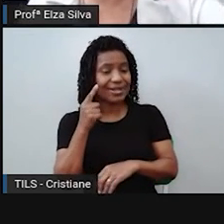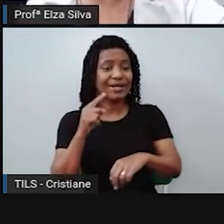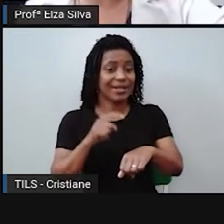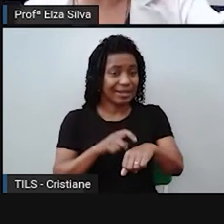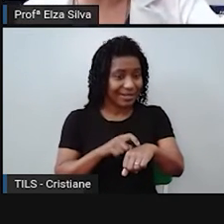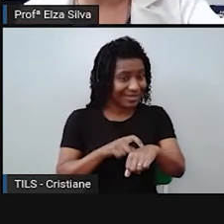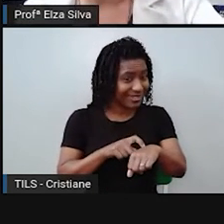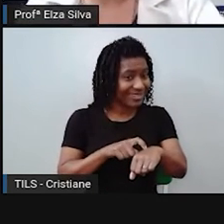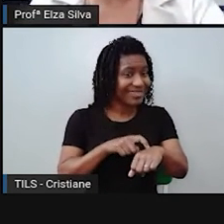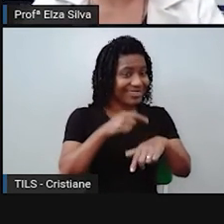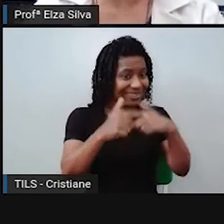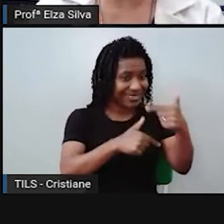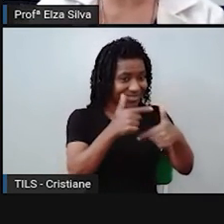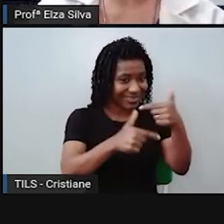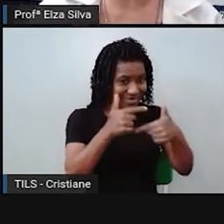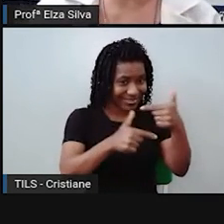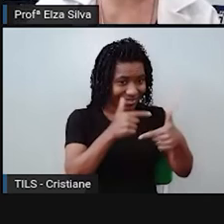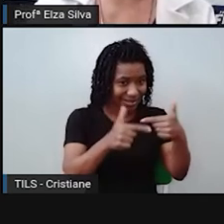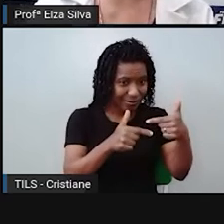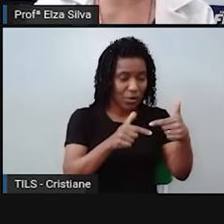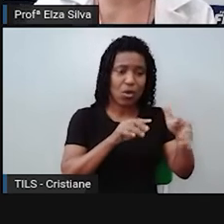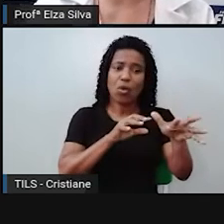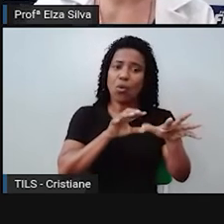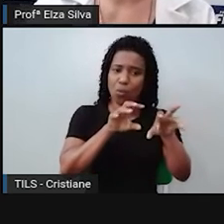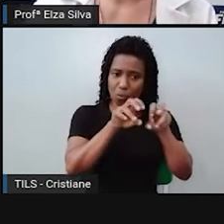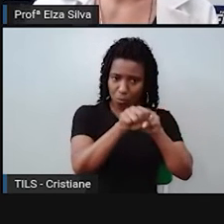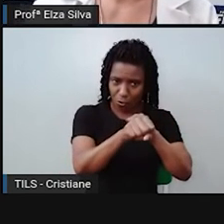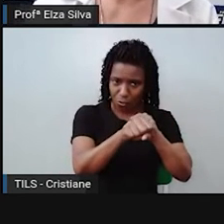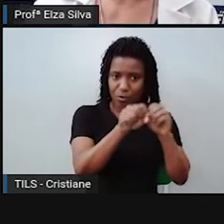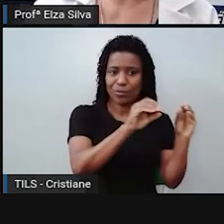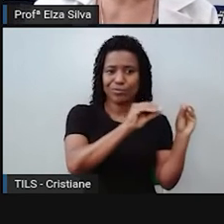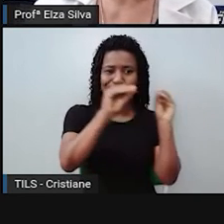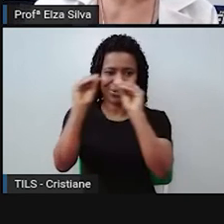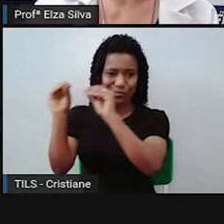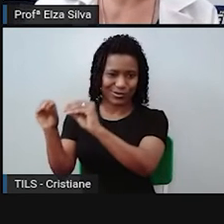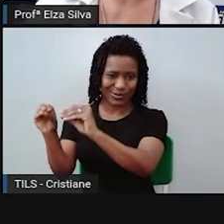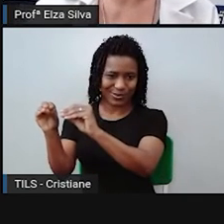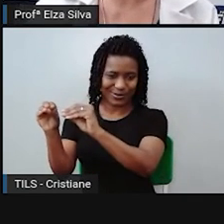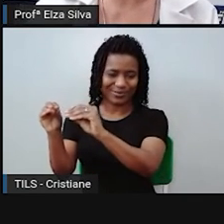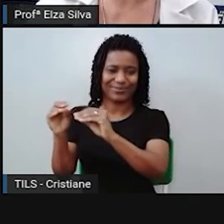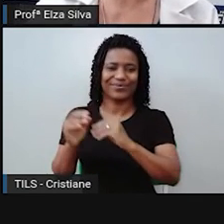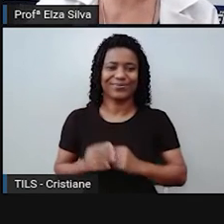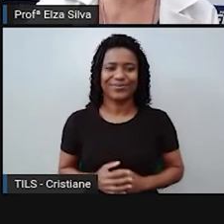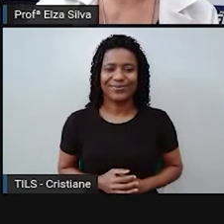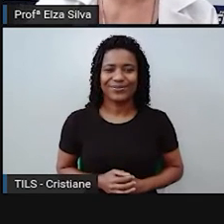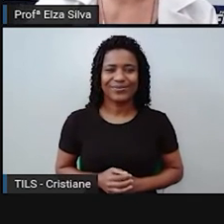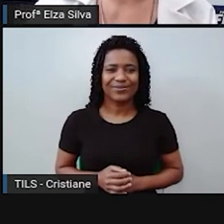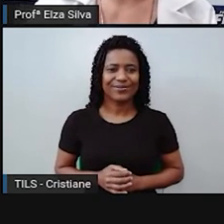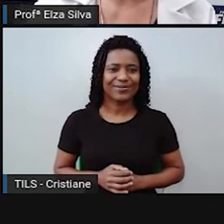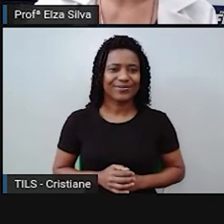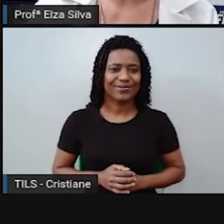depois de concluir outra ação. Senna was generous